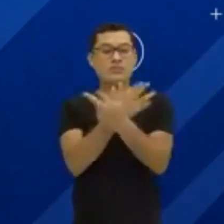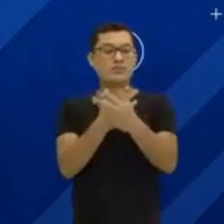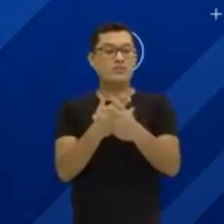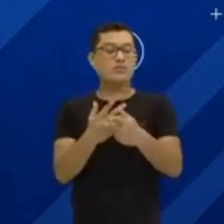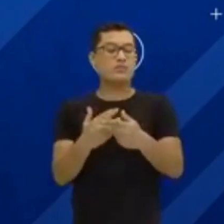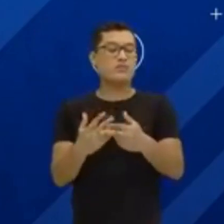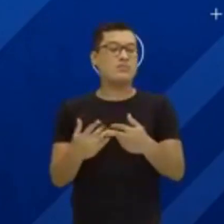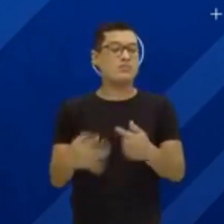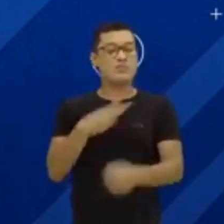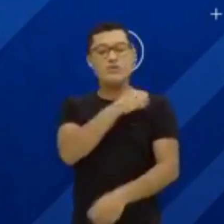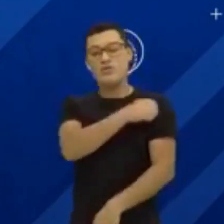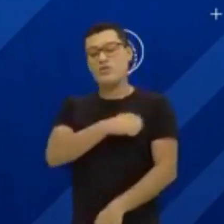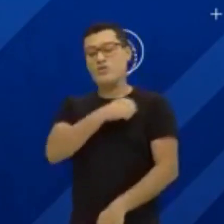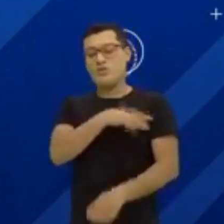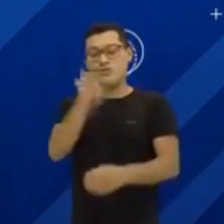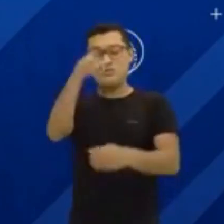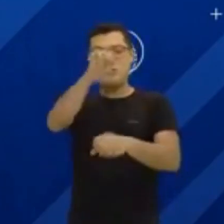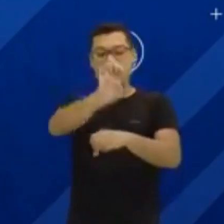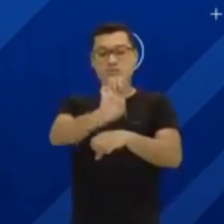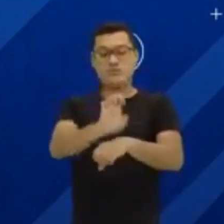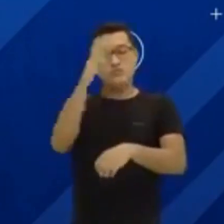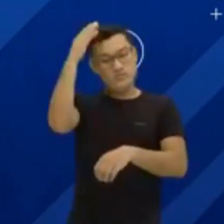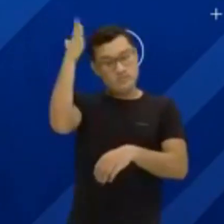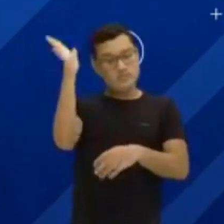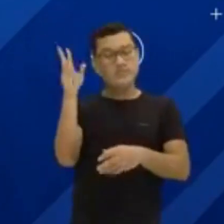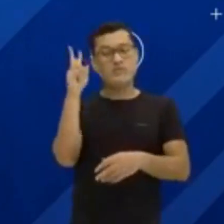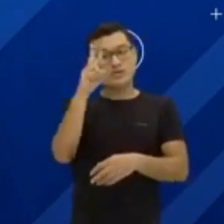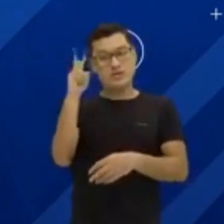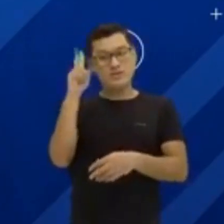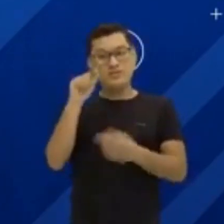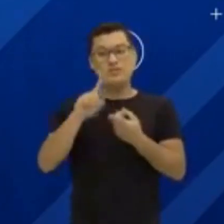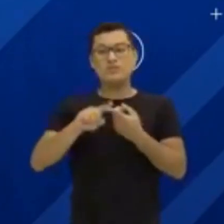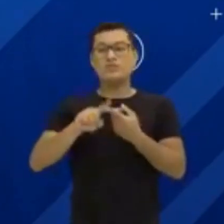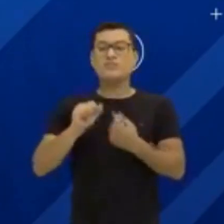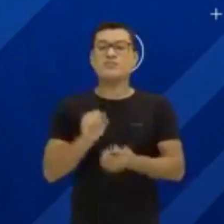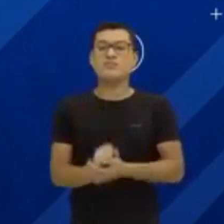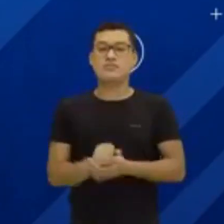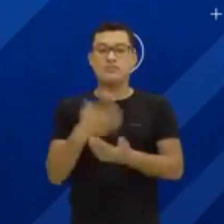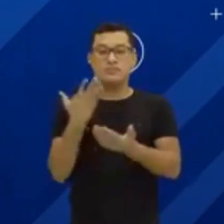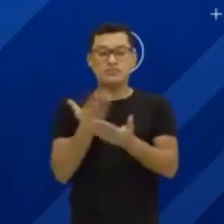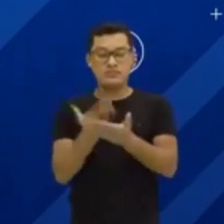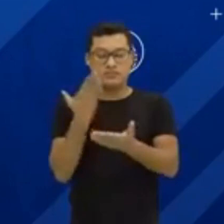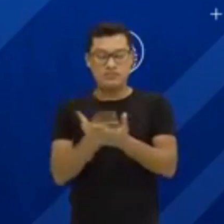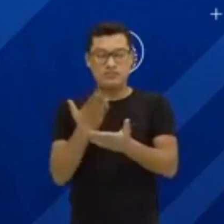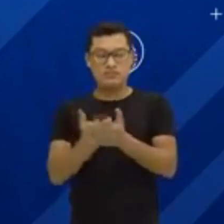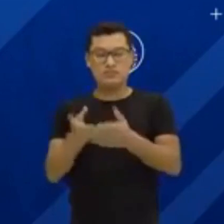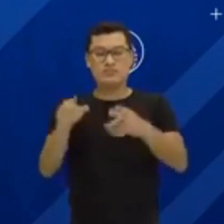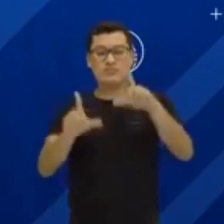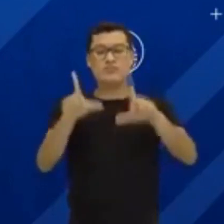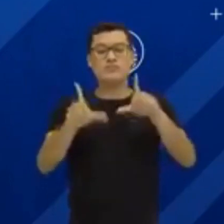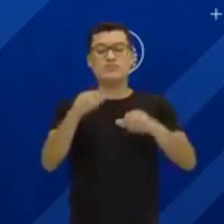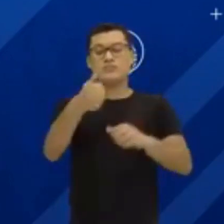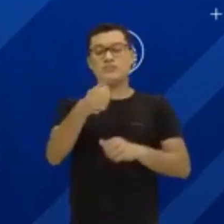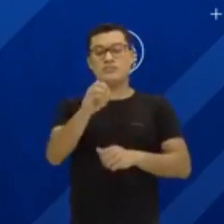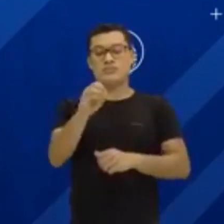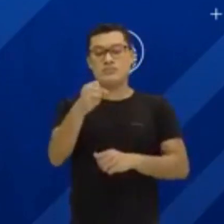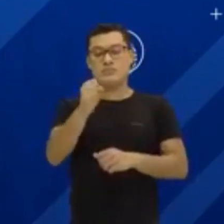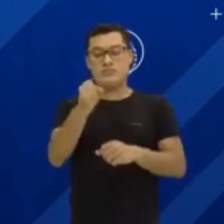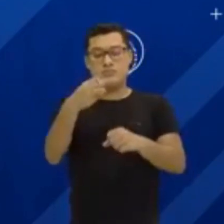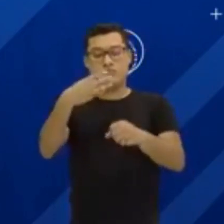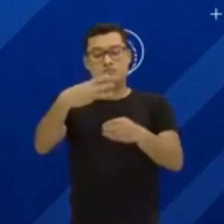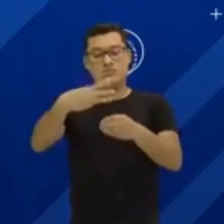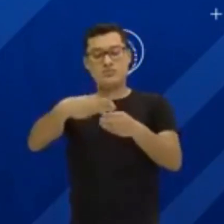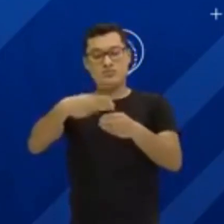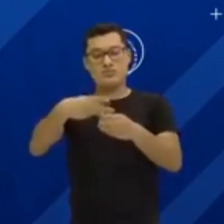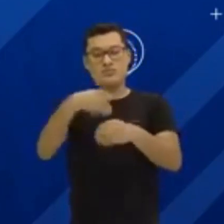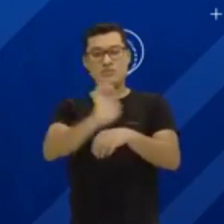centenas de alunos do nosso Estado. Lembrando também que essas aulas estão sendo transmitidas para 108 municípios do Estado do Pará